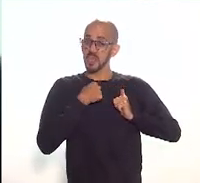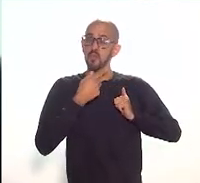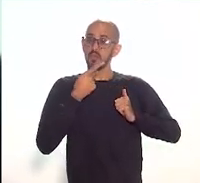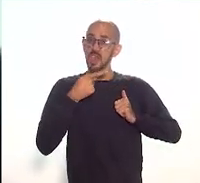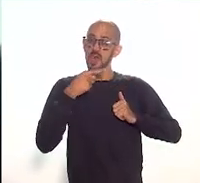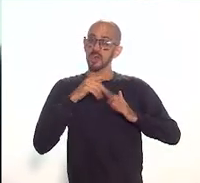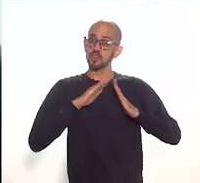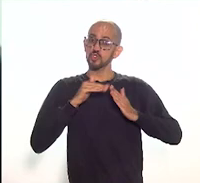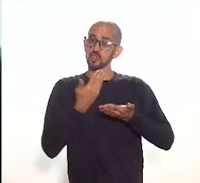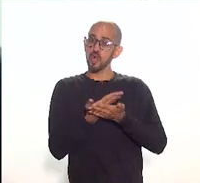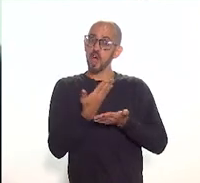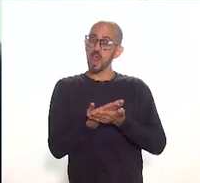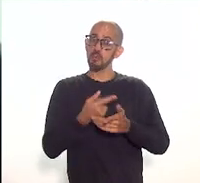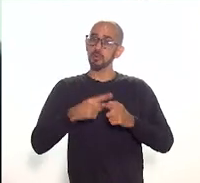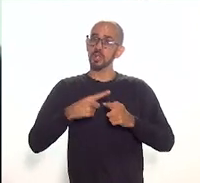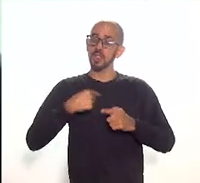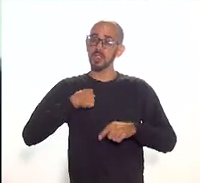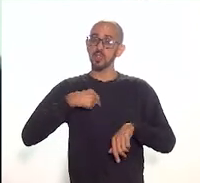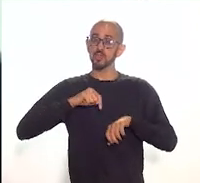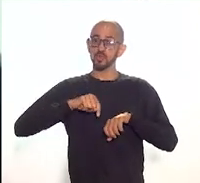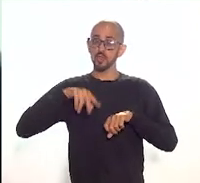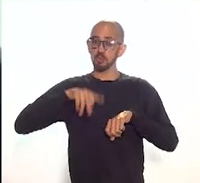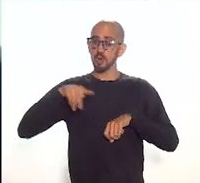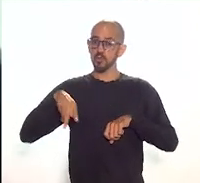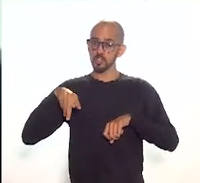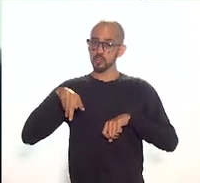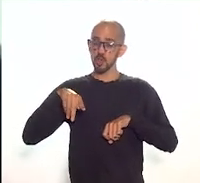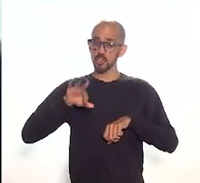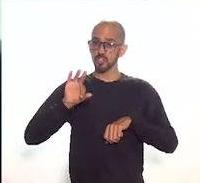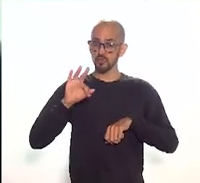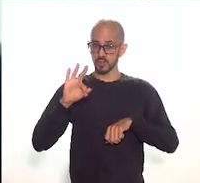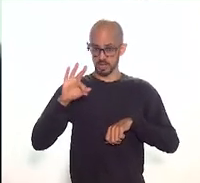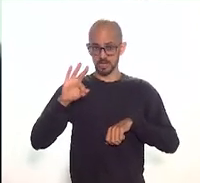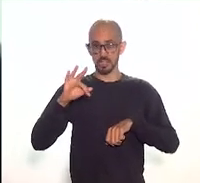professor da Universidade do Estado, professor de física